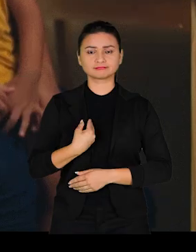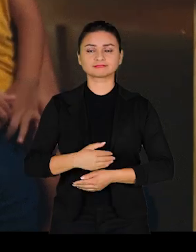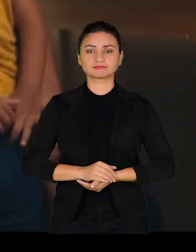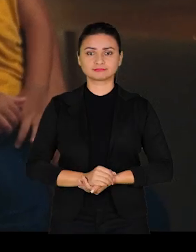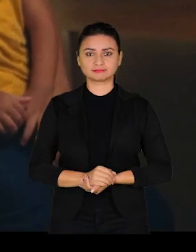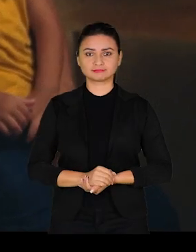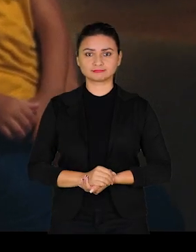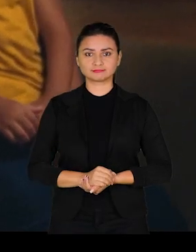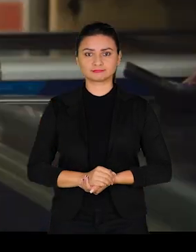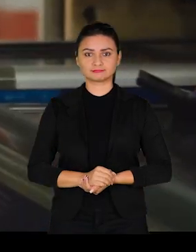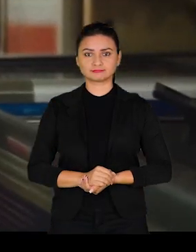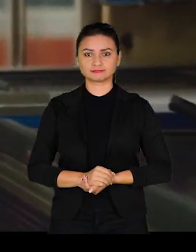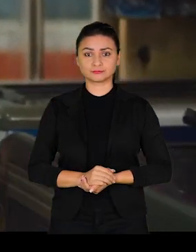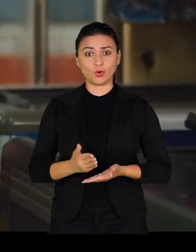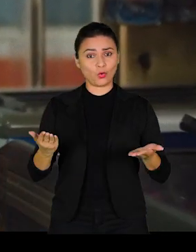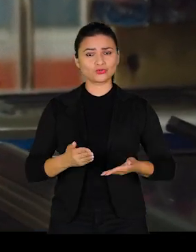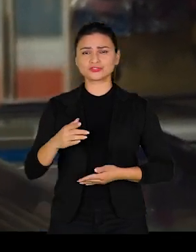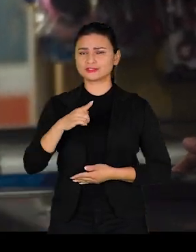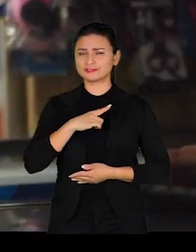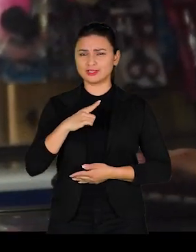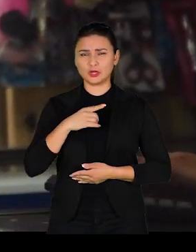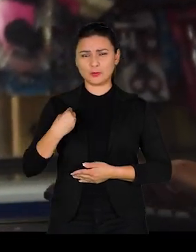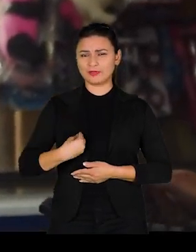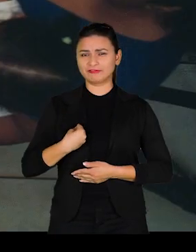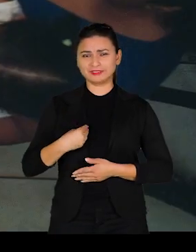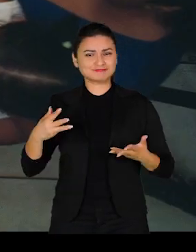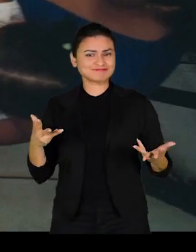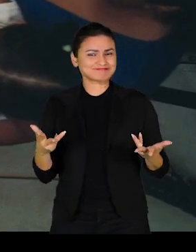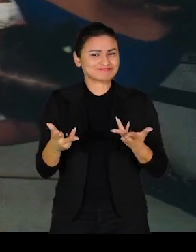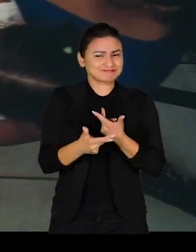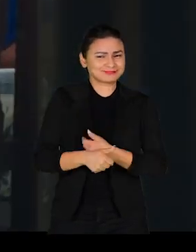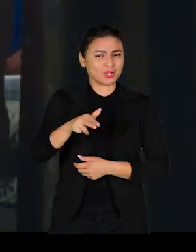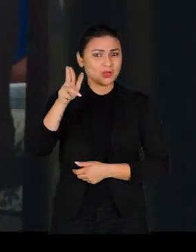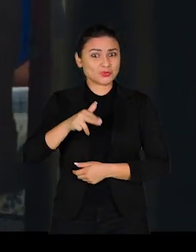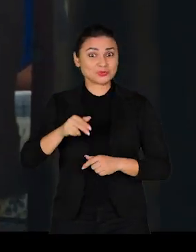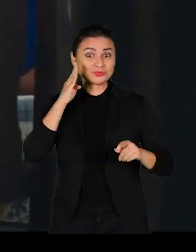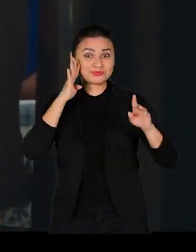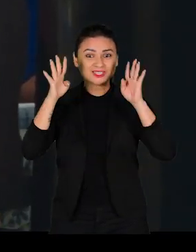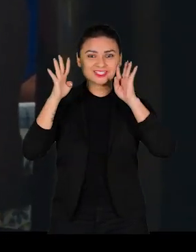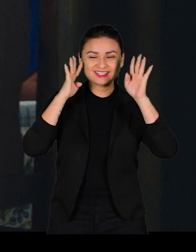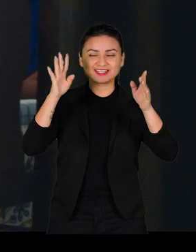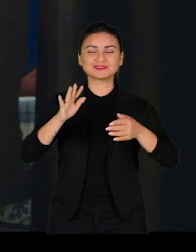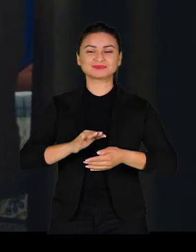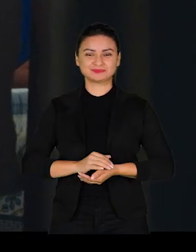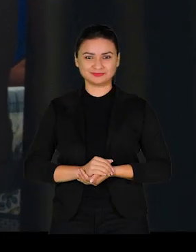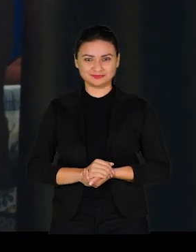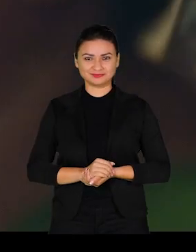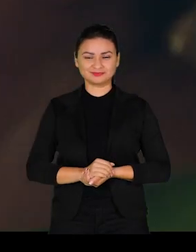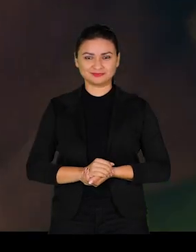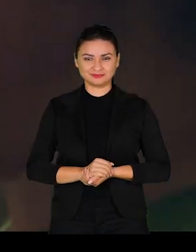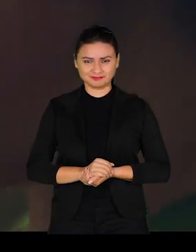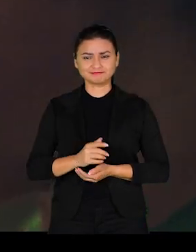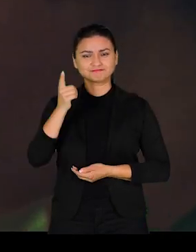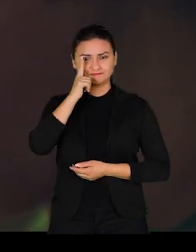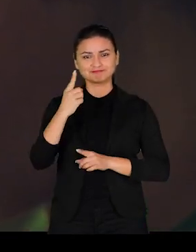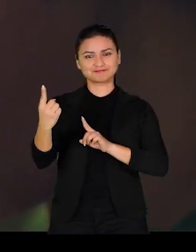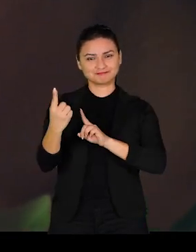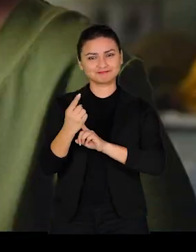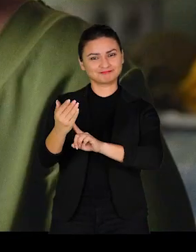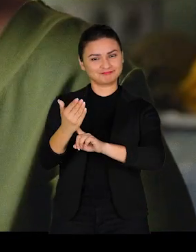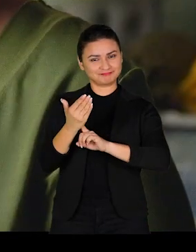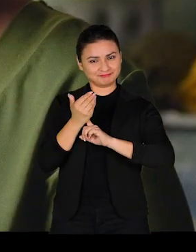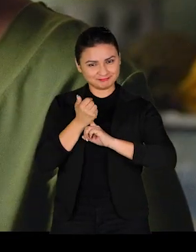sobreviver. Hoje eu tenho uma vida que eu achava que eu nem teria direito a ter. Fui